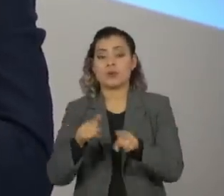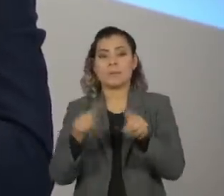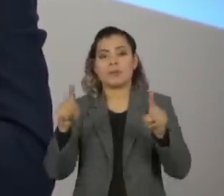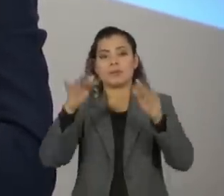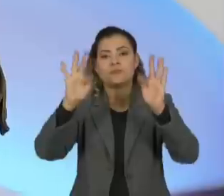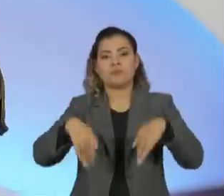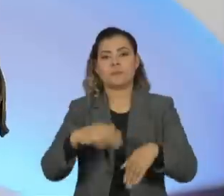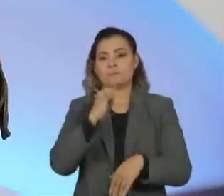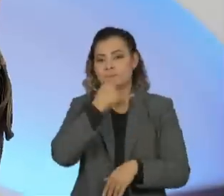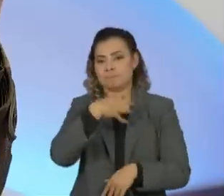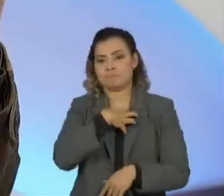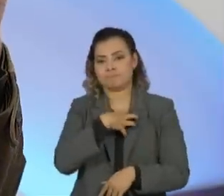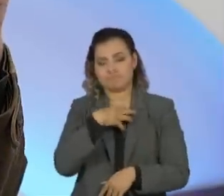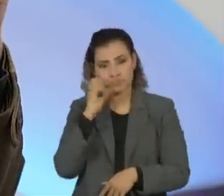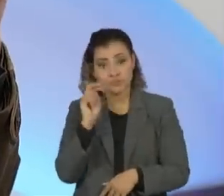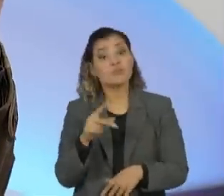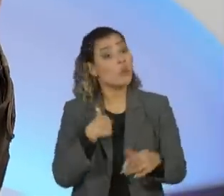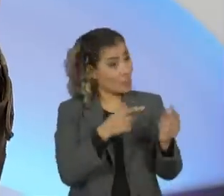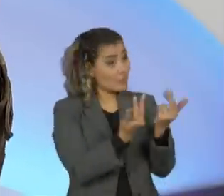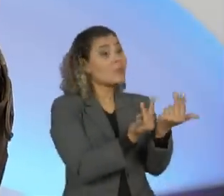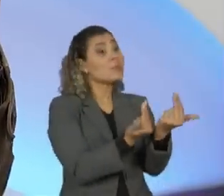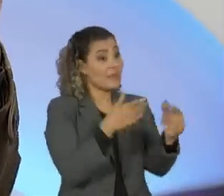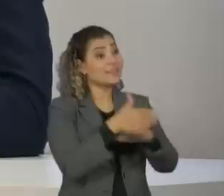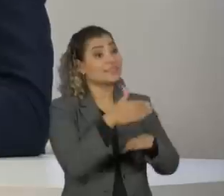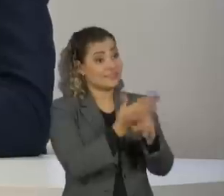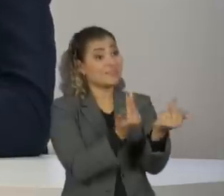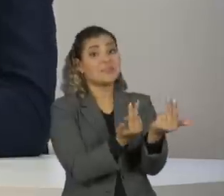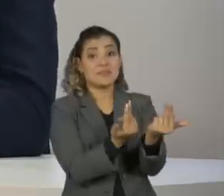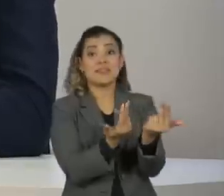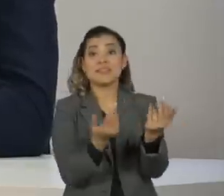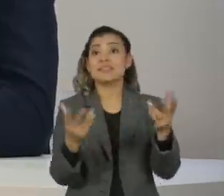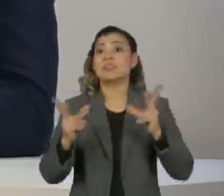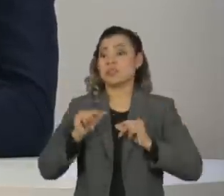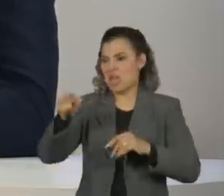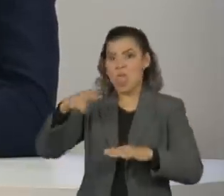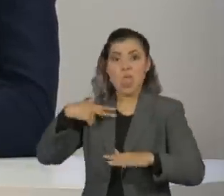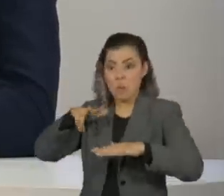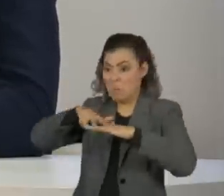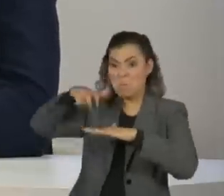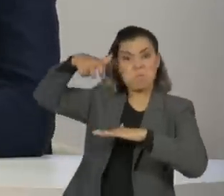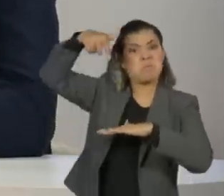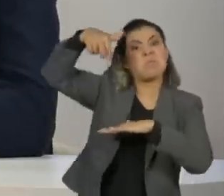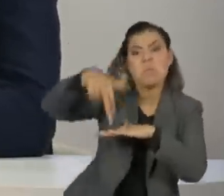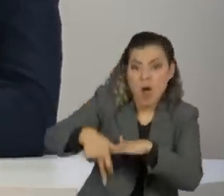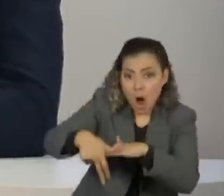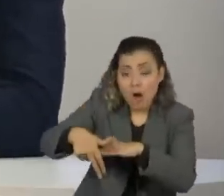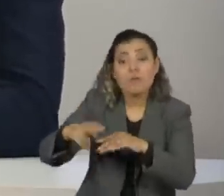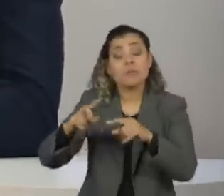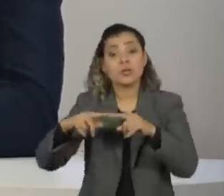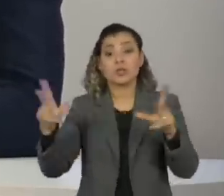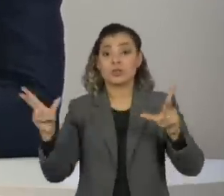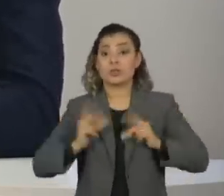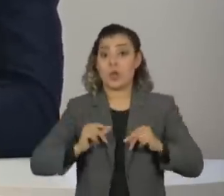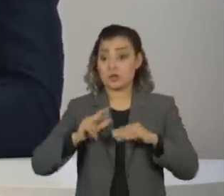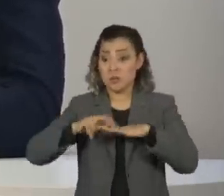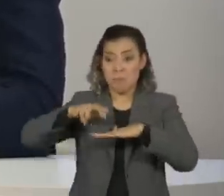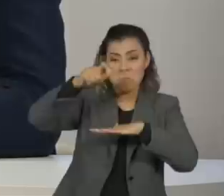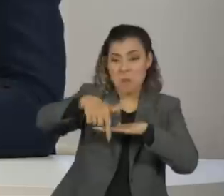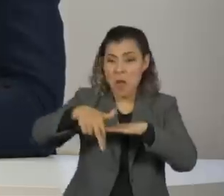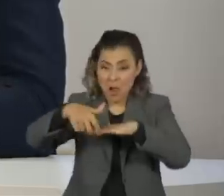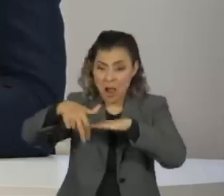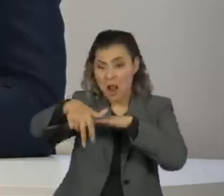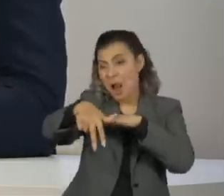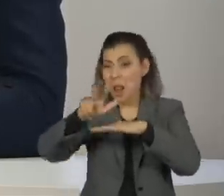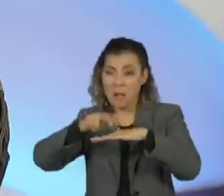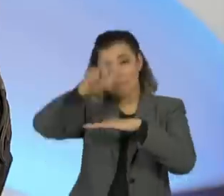trágica. Eu também estava lá. A minha pergunta, eu pulei da arquibancada do Maracanã para o placar para a pista e é